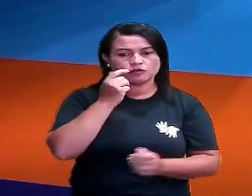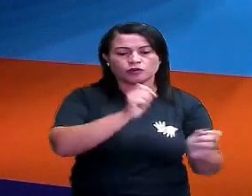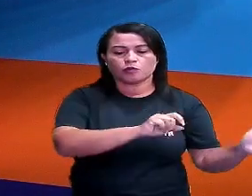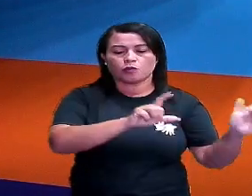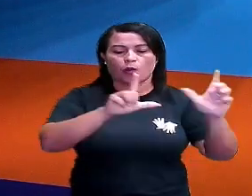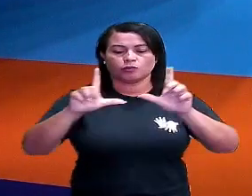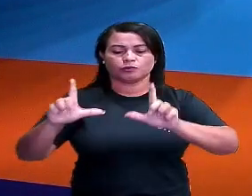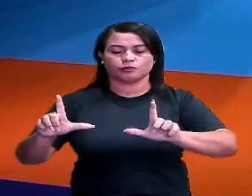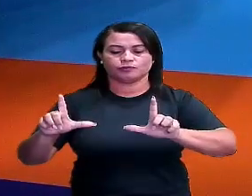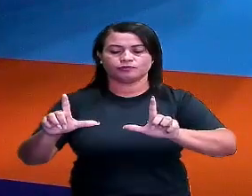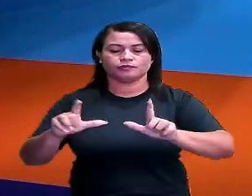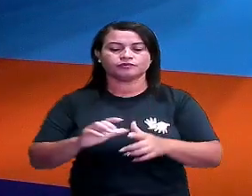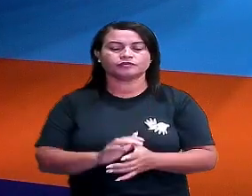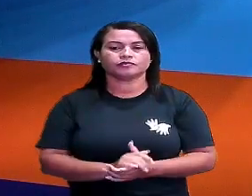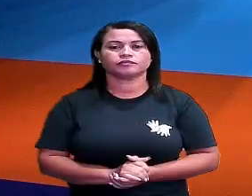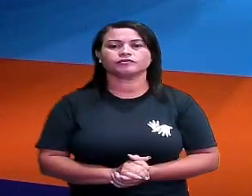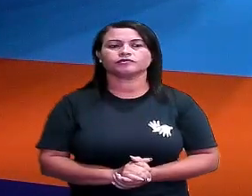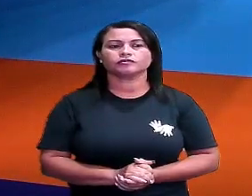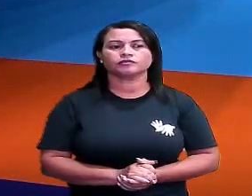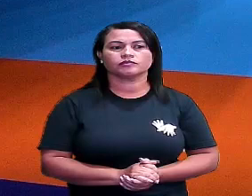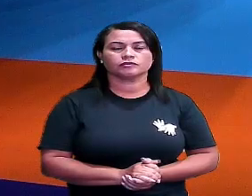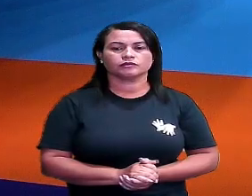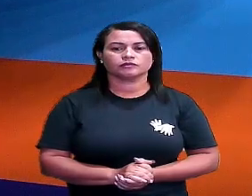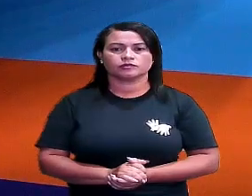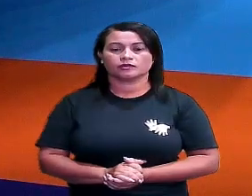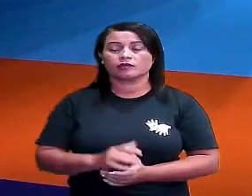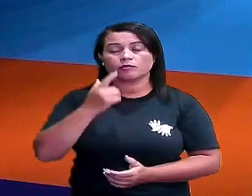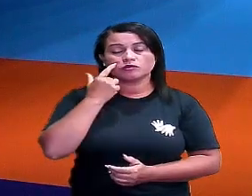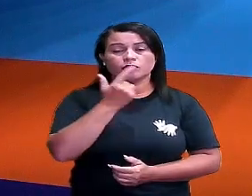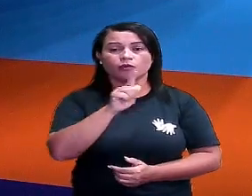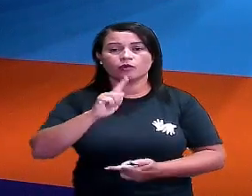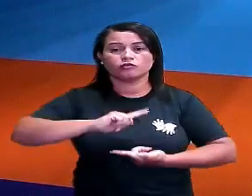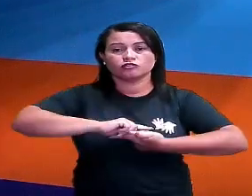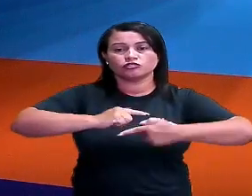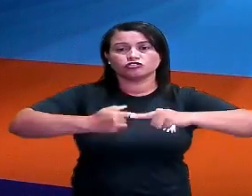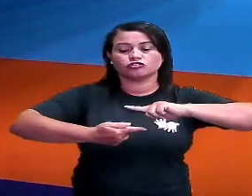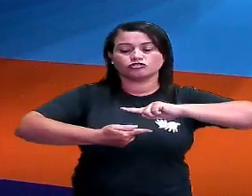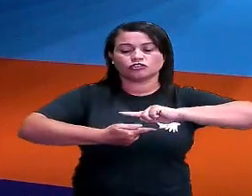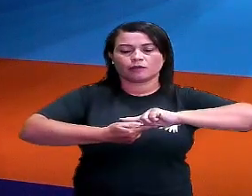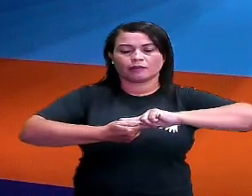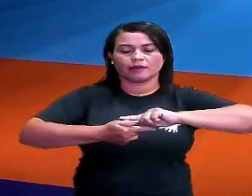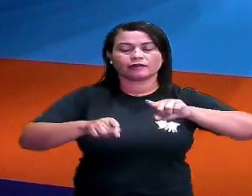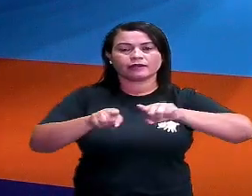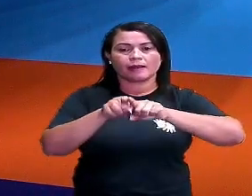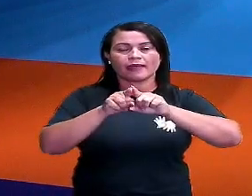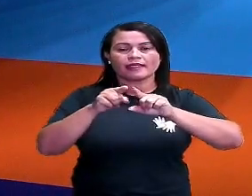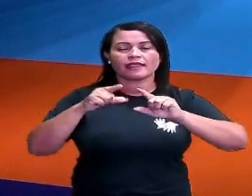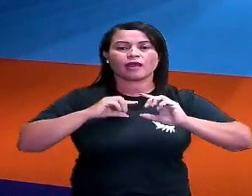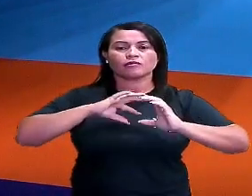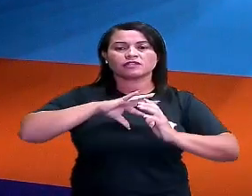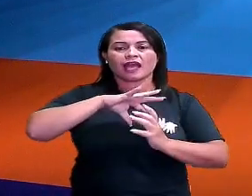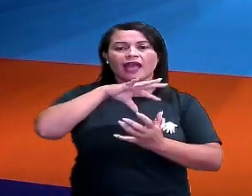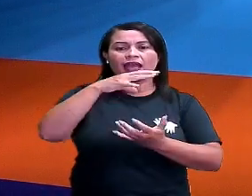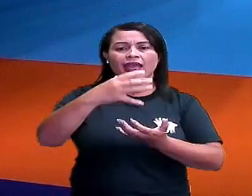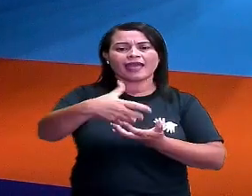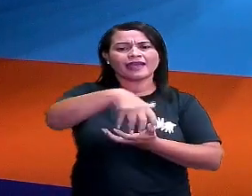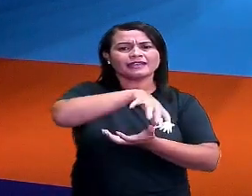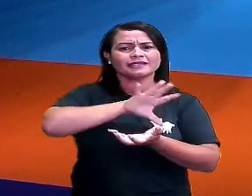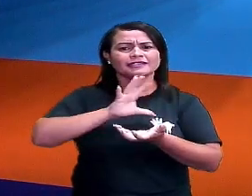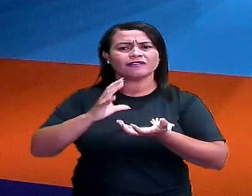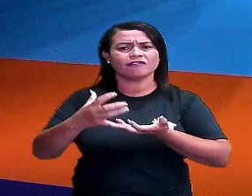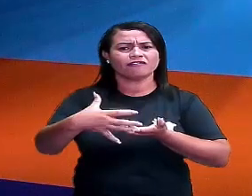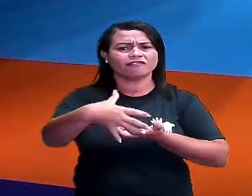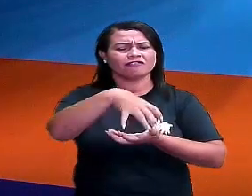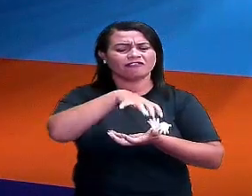ver aí o próximo sólido geométrico. A esfera. Opa, professora, será que a